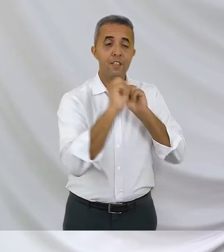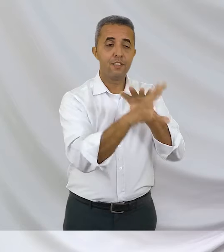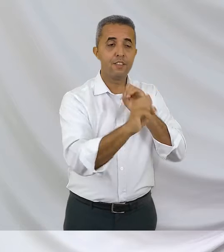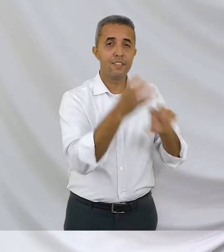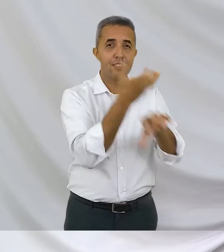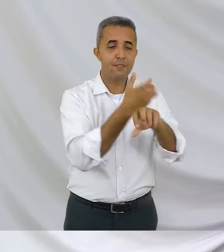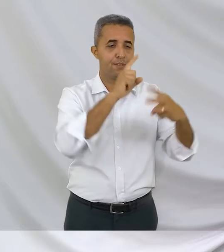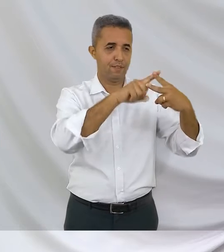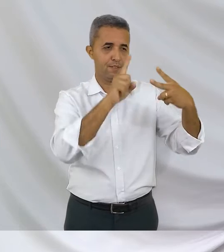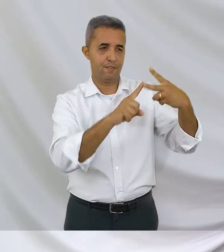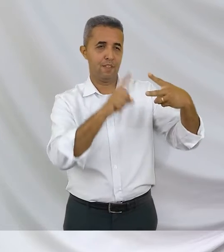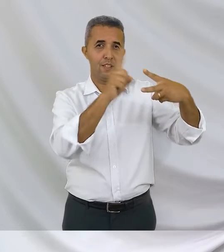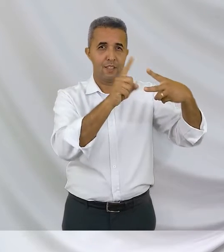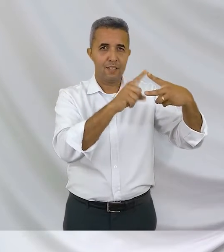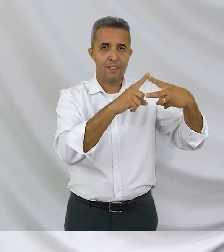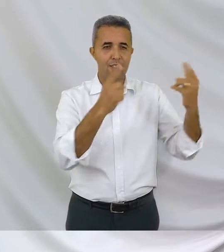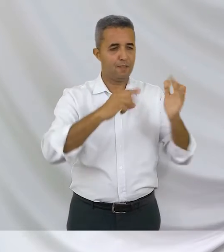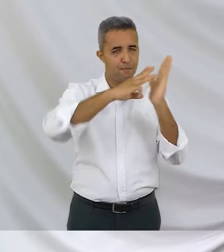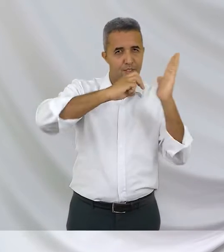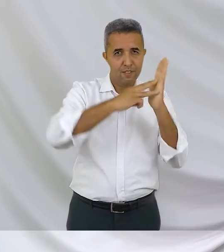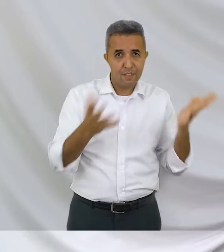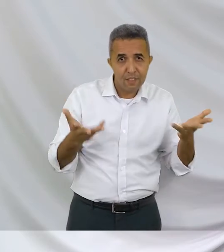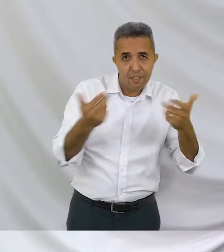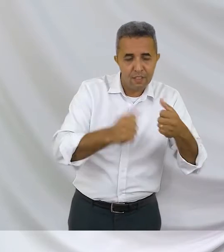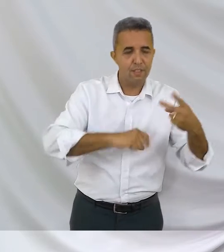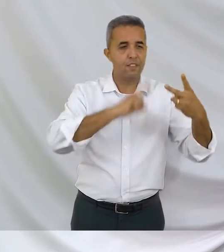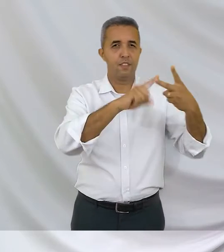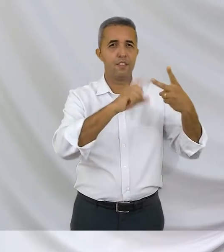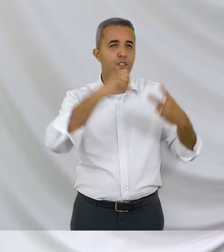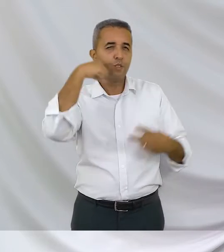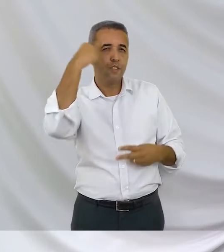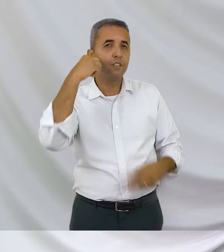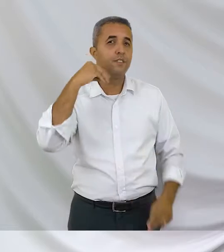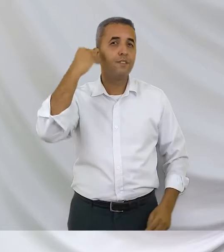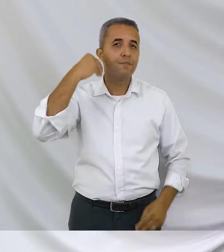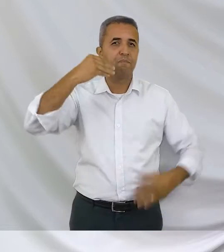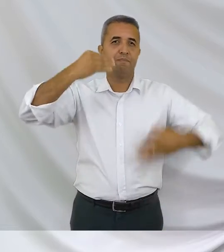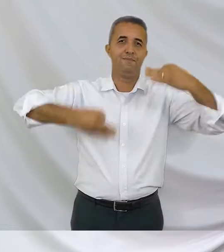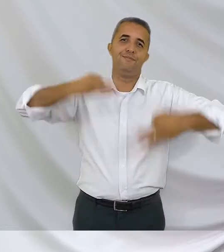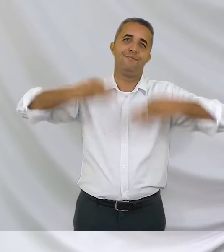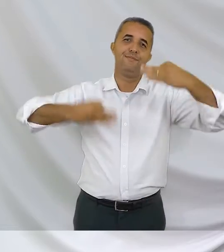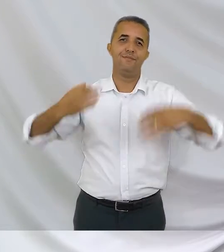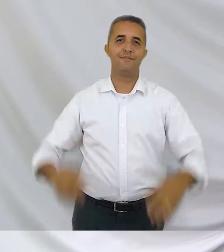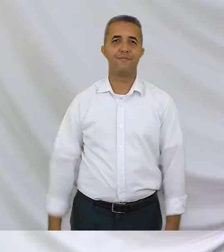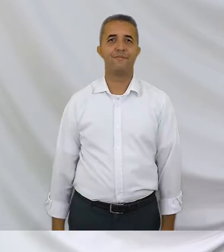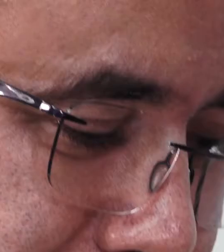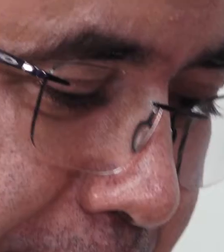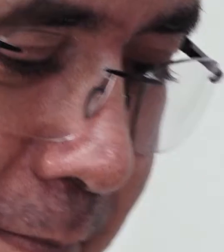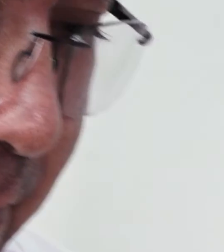Sociologia, no mestrado, onde eu ministro a disciplina de Metodologia Qualitativa e também Sociologia da Experiência